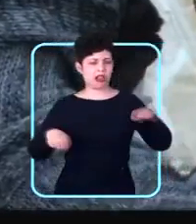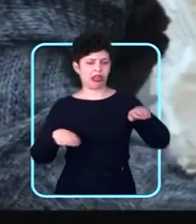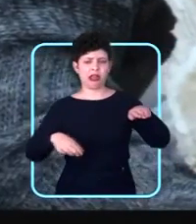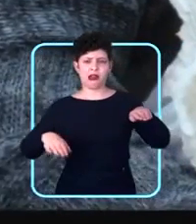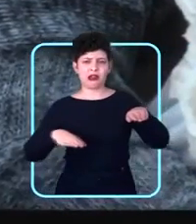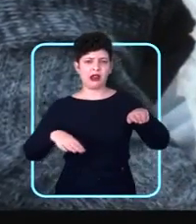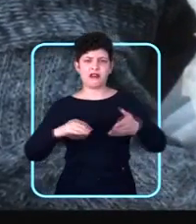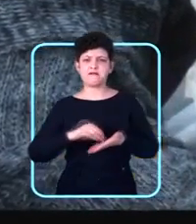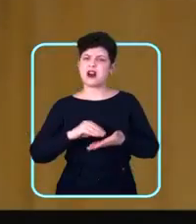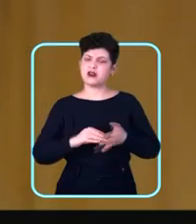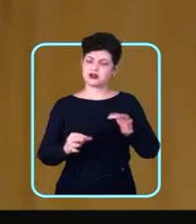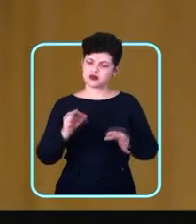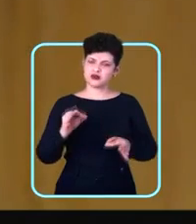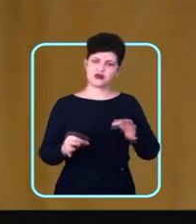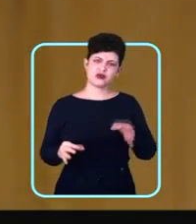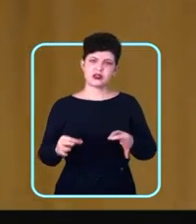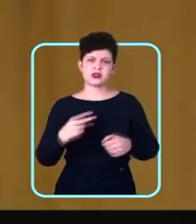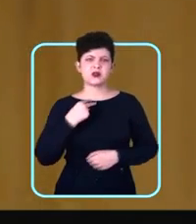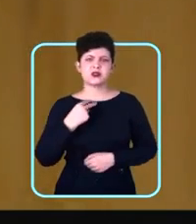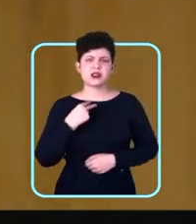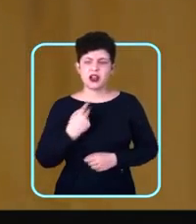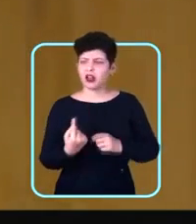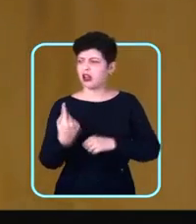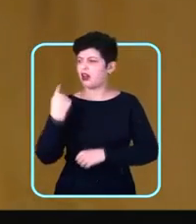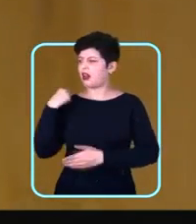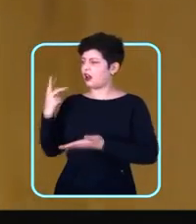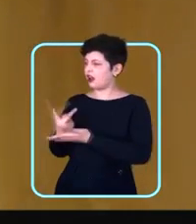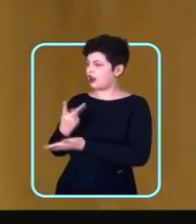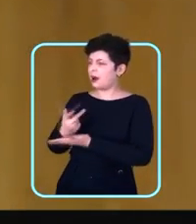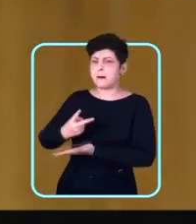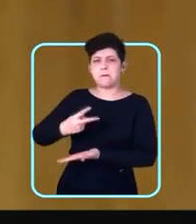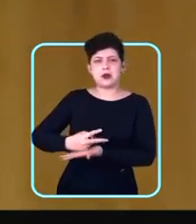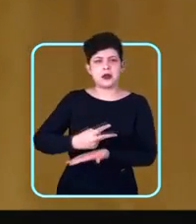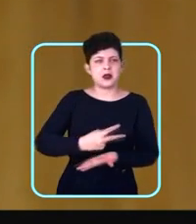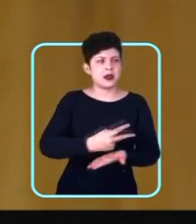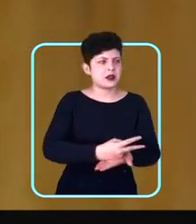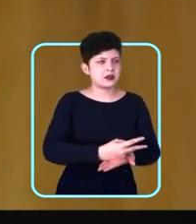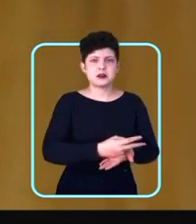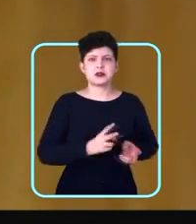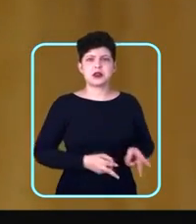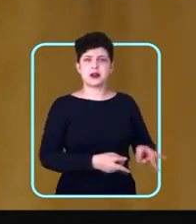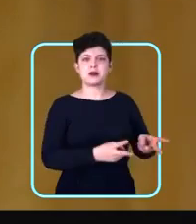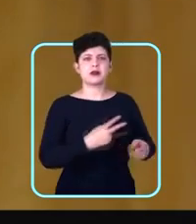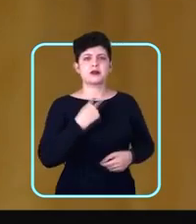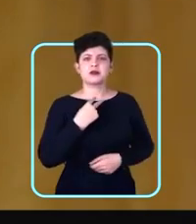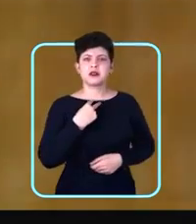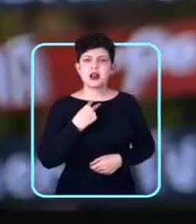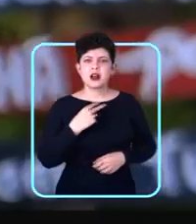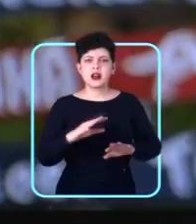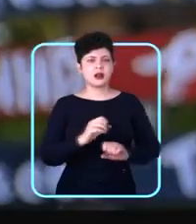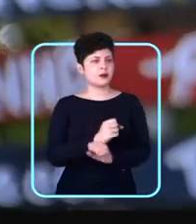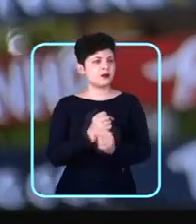injustiças. Também não dá mais para voltar aos erros do passado e nem errar de novo. Não é possível